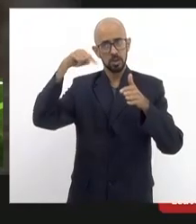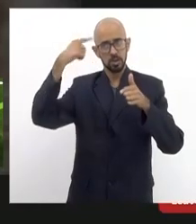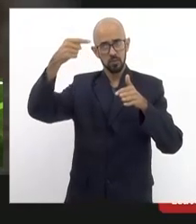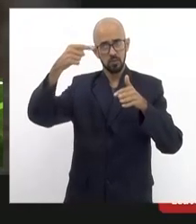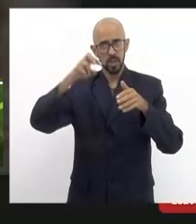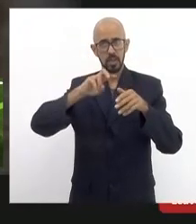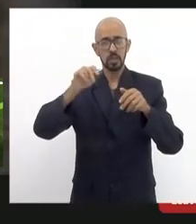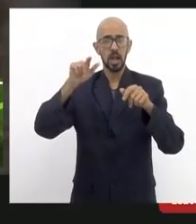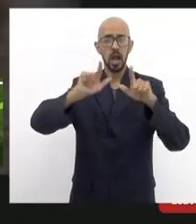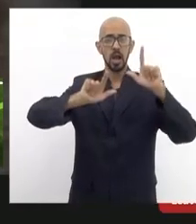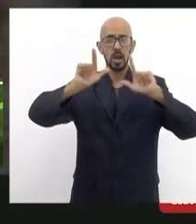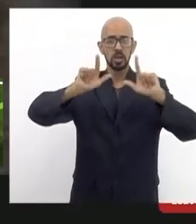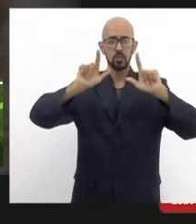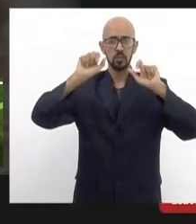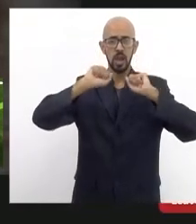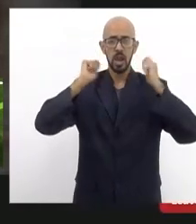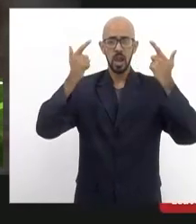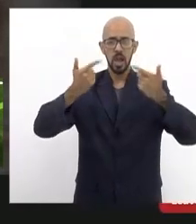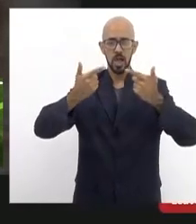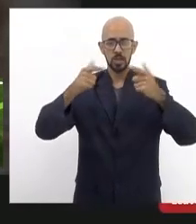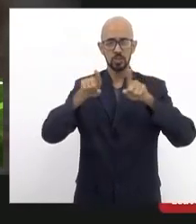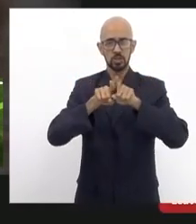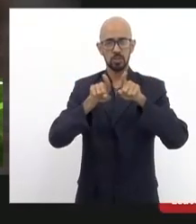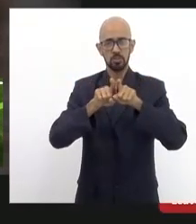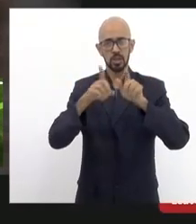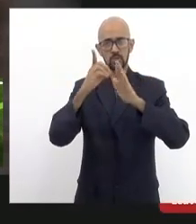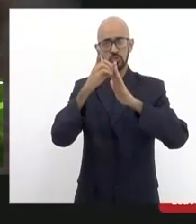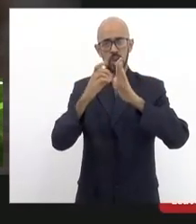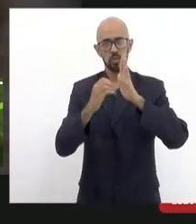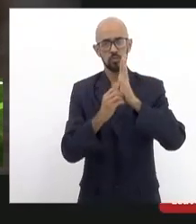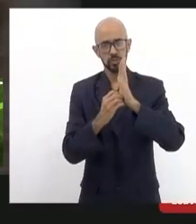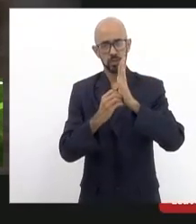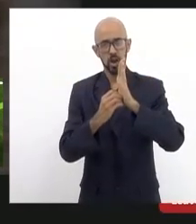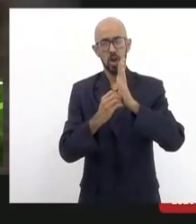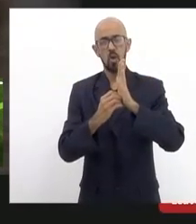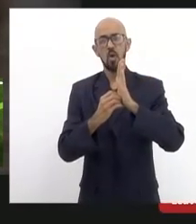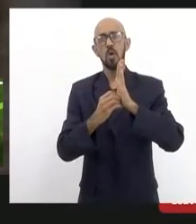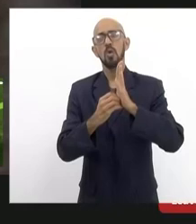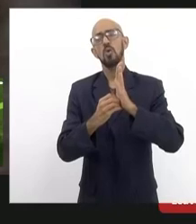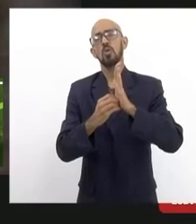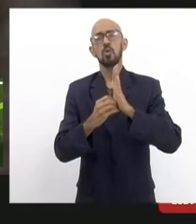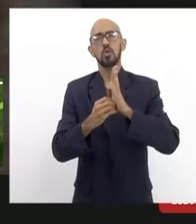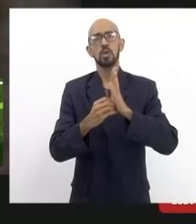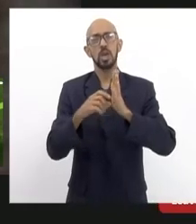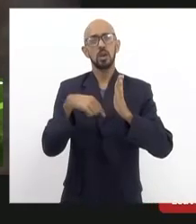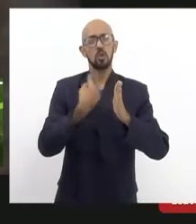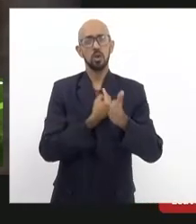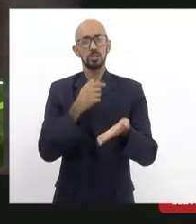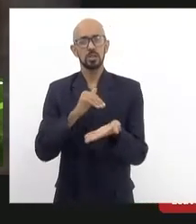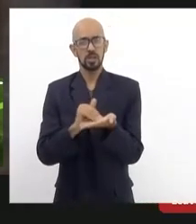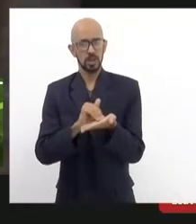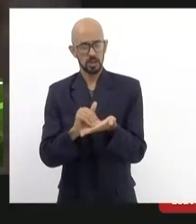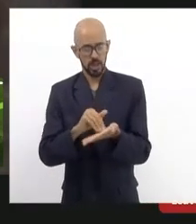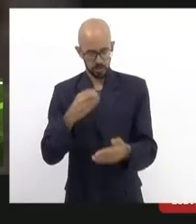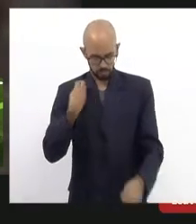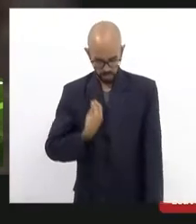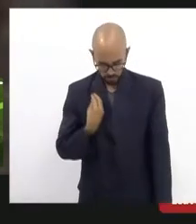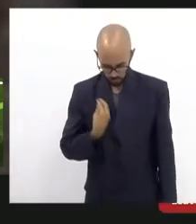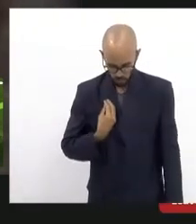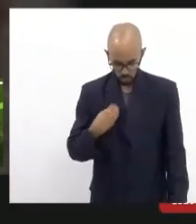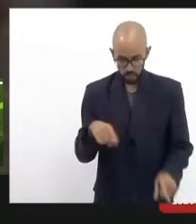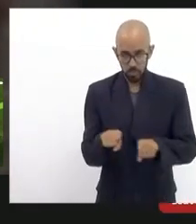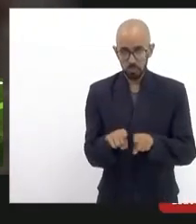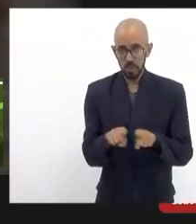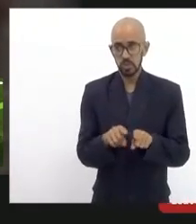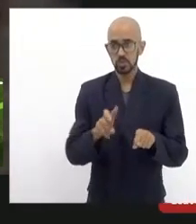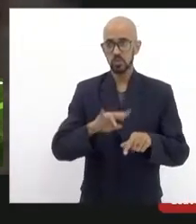vivo na TV Alerj e sair em diário oficial a Gilma nossa secretária também da Comissão pelo Cumprimento das Leis participou a gente vai fazer